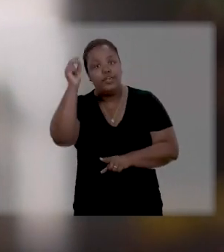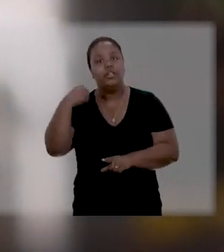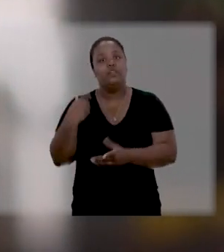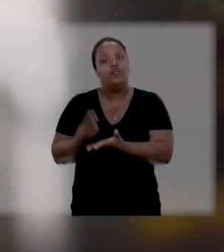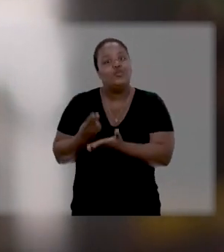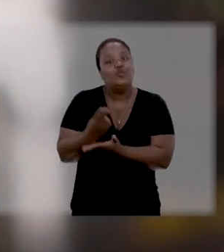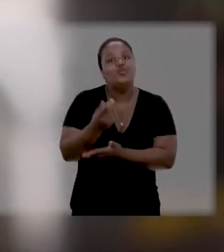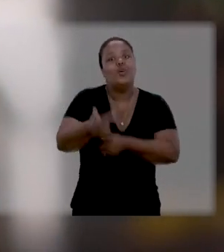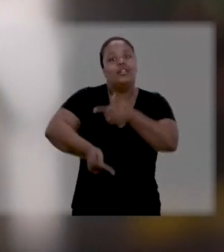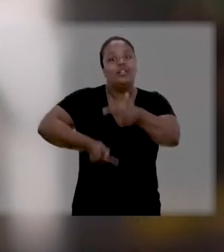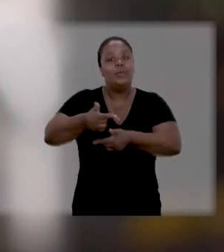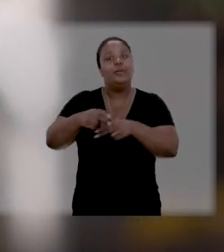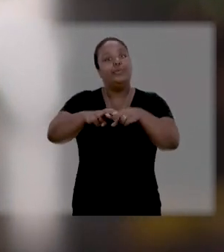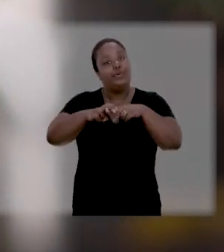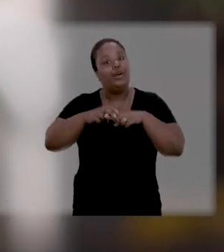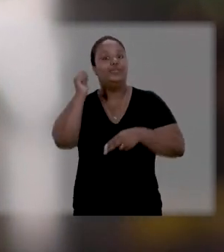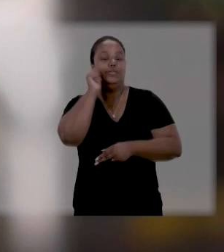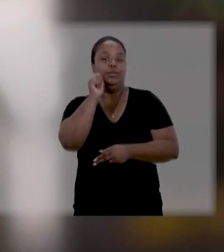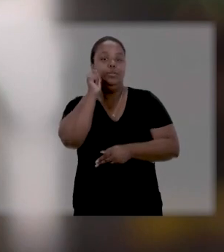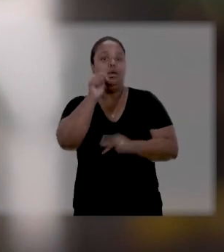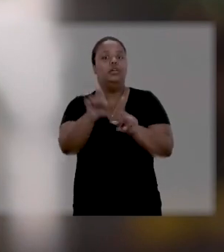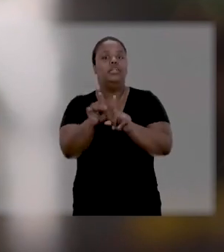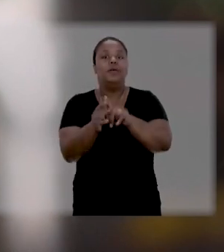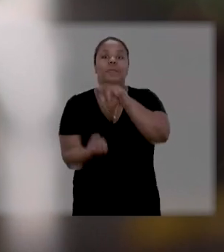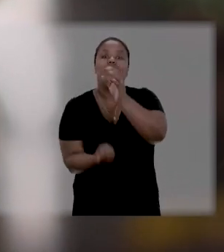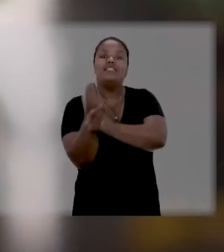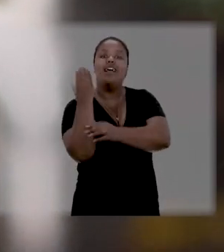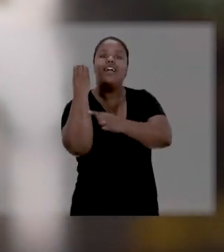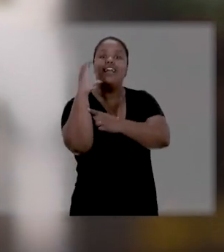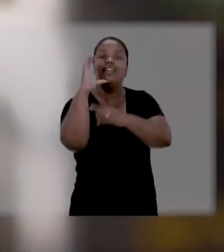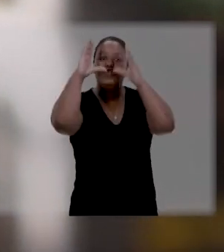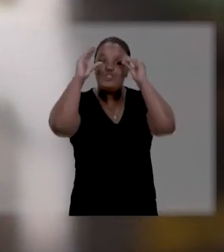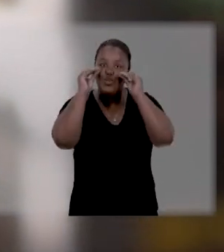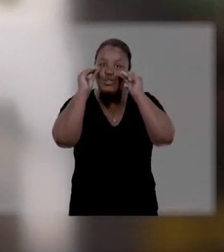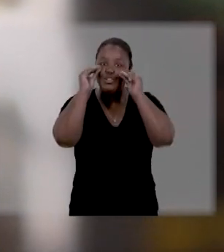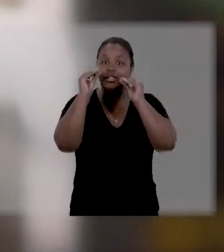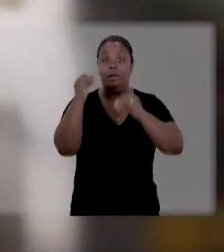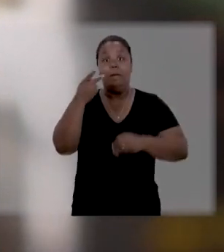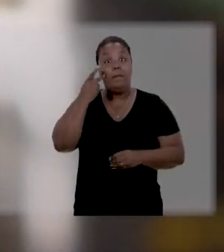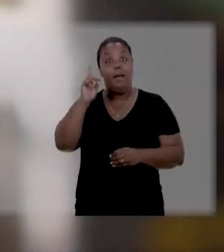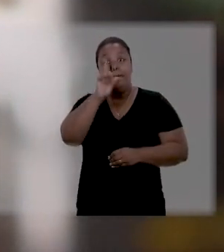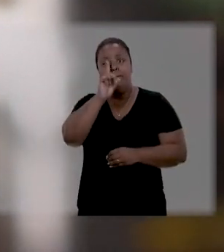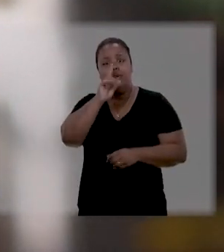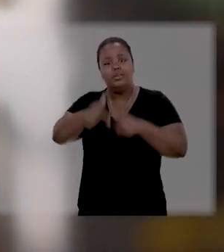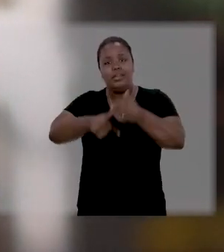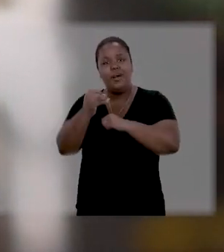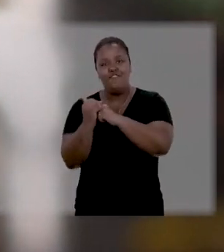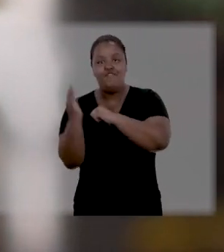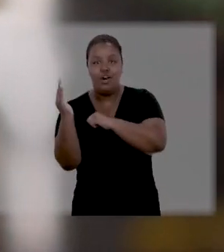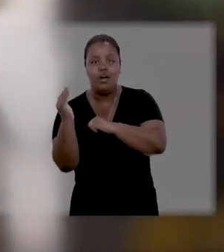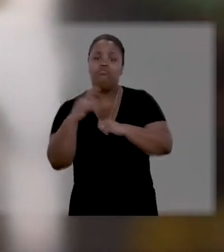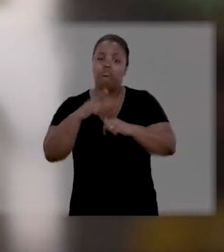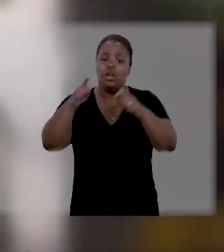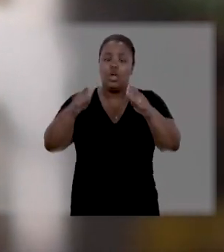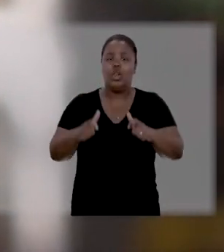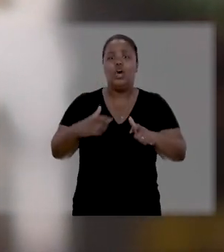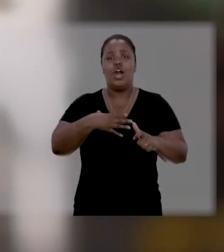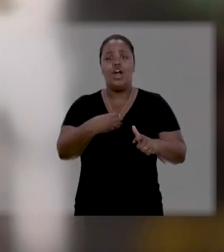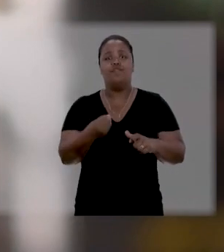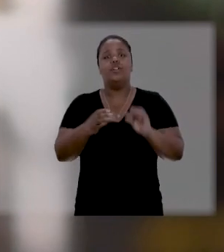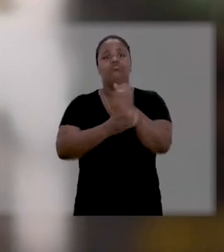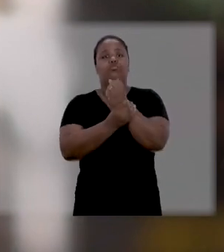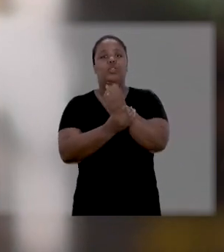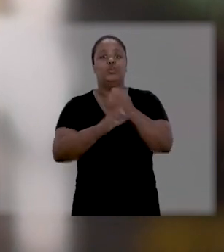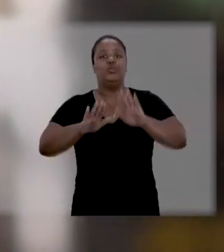que vou continuar trabalhando pelas mulheres. E criar as creches noturnas. Para que as mães que trabalham fora tenham onde deixar